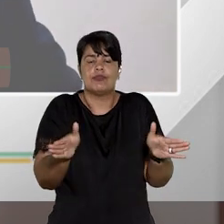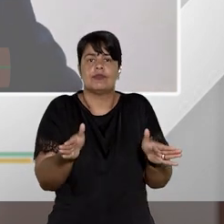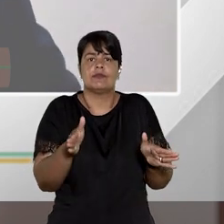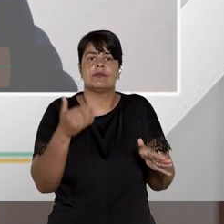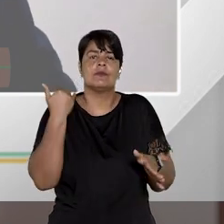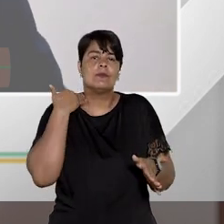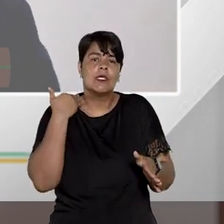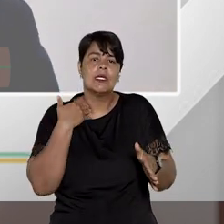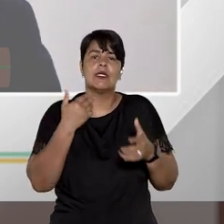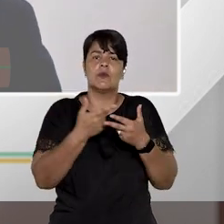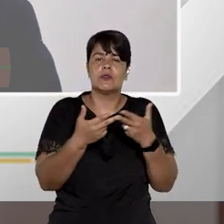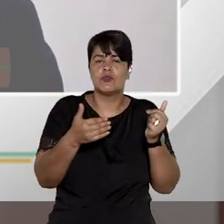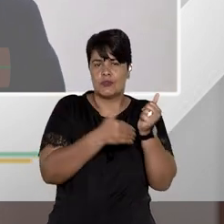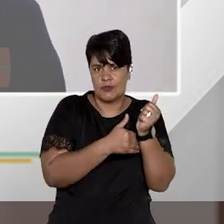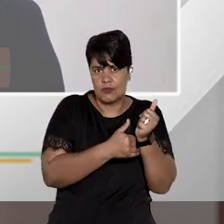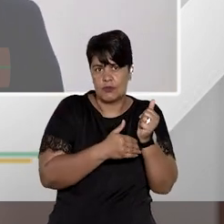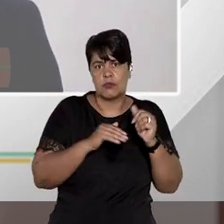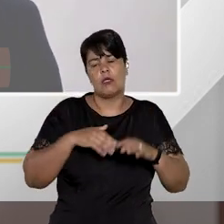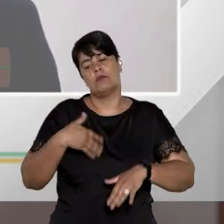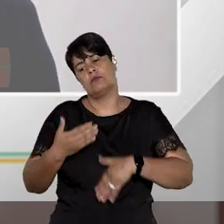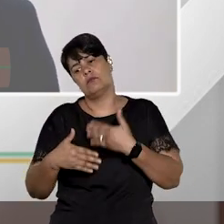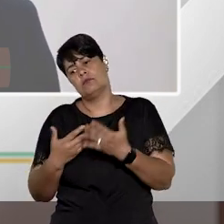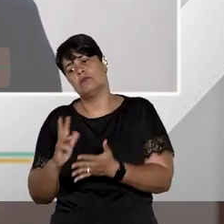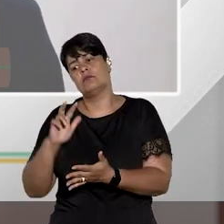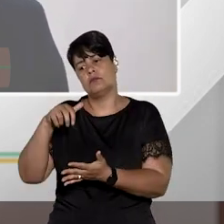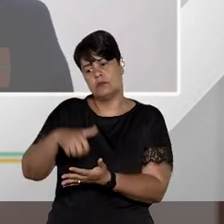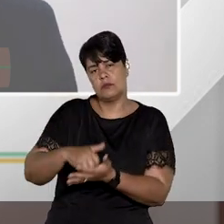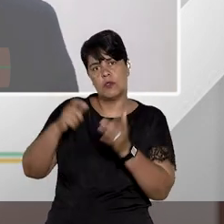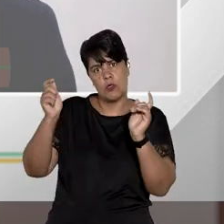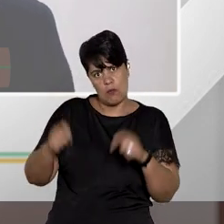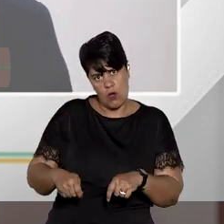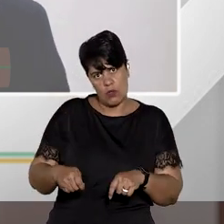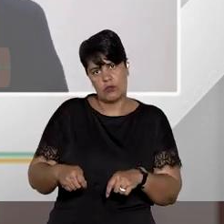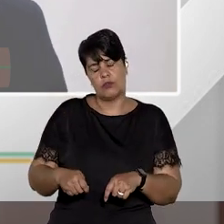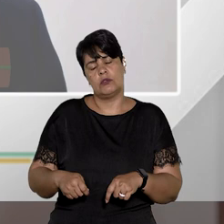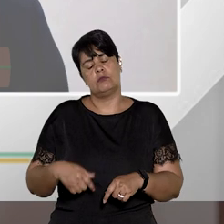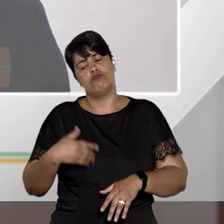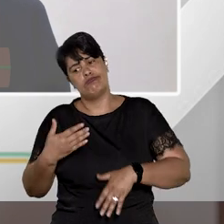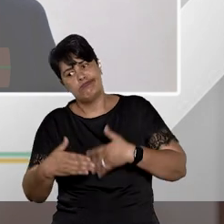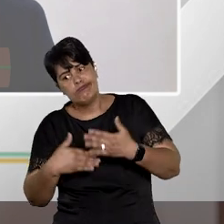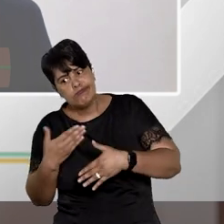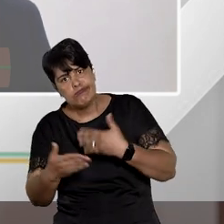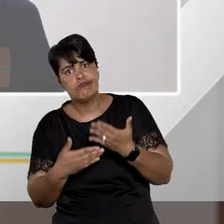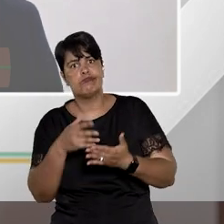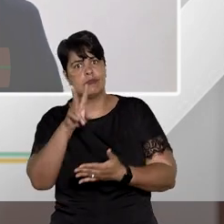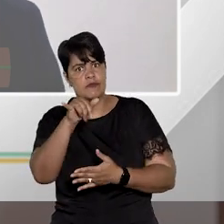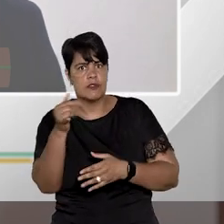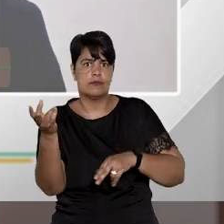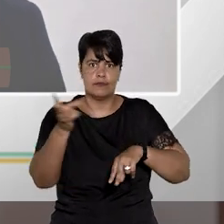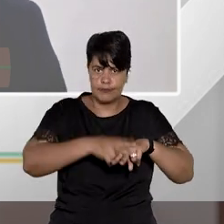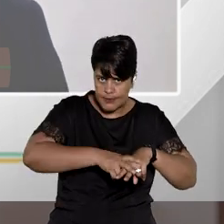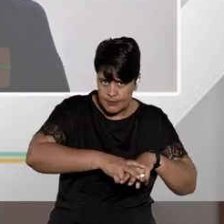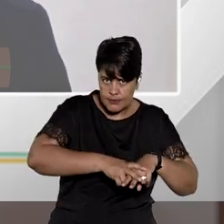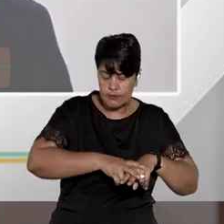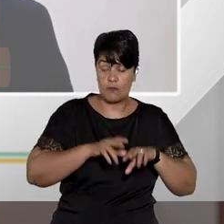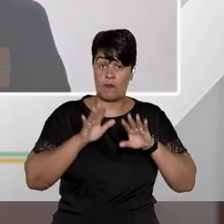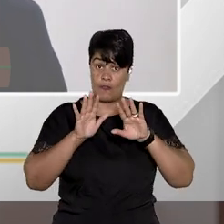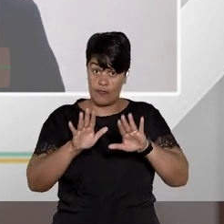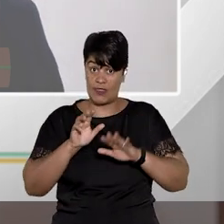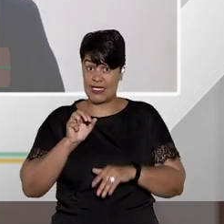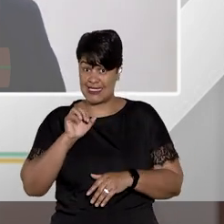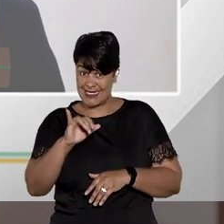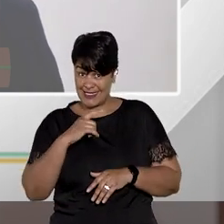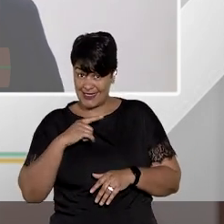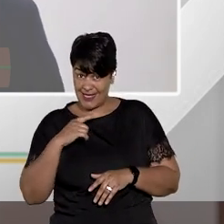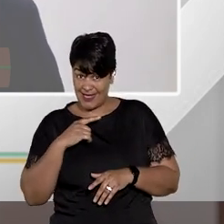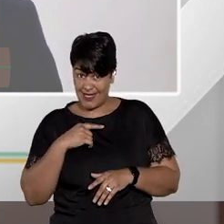levar a uma sentença essa sentença pode levar a uma condenação e a partir dali pode levar a ordem de prisão se eu tenho uma